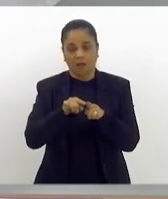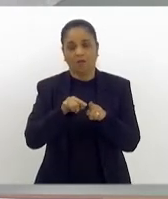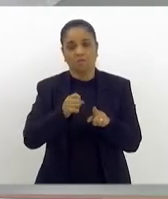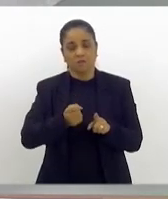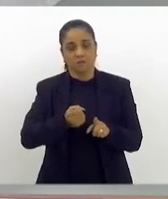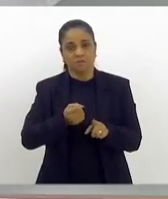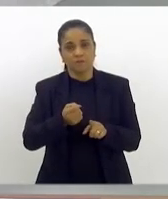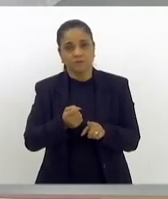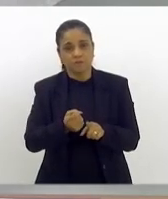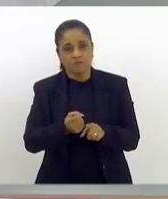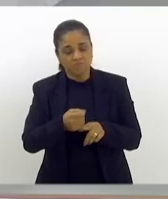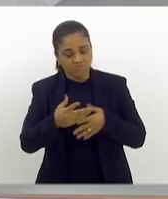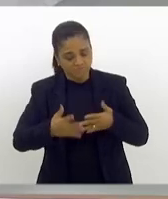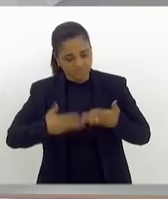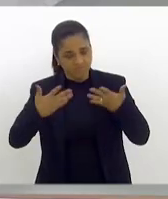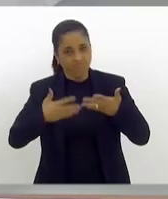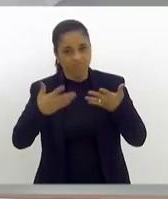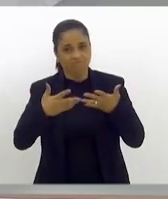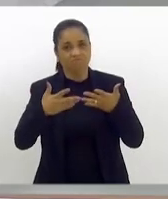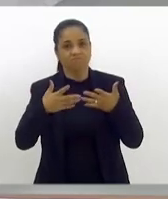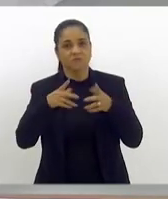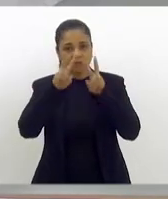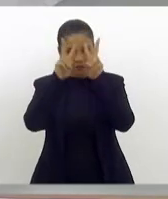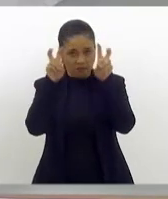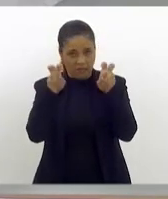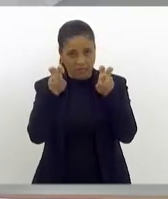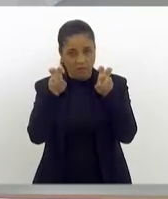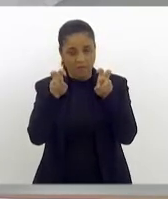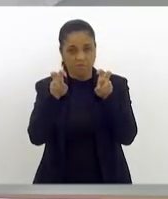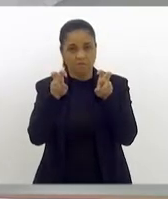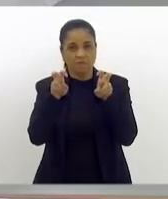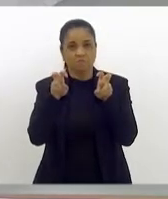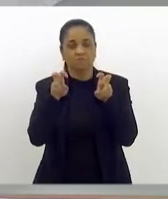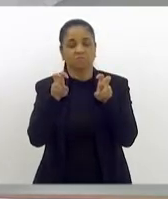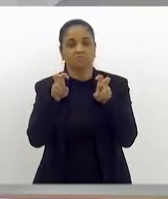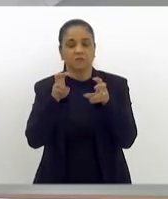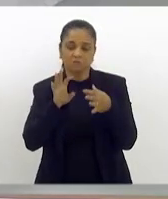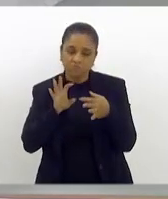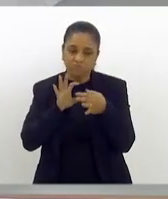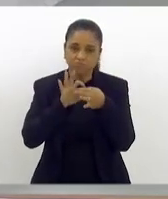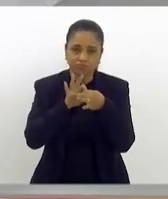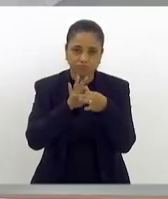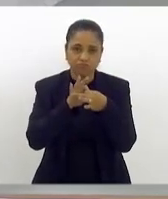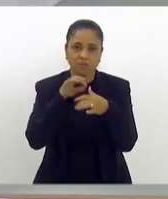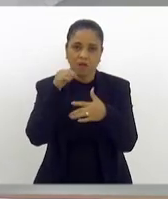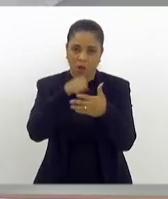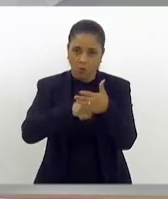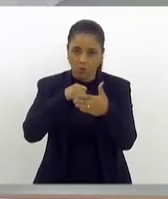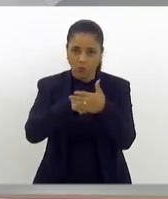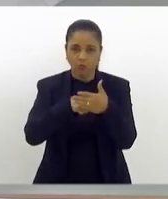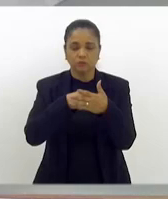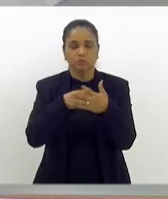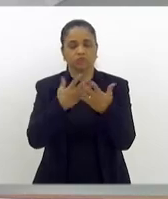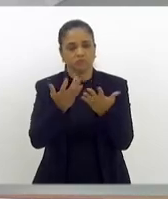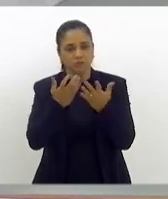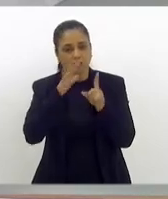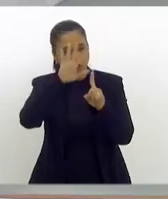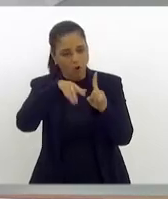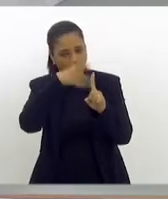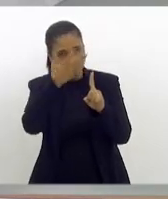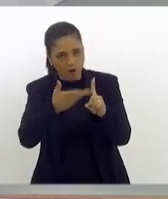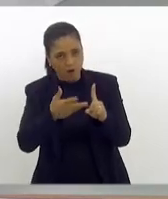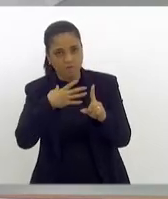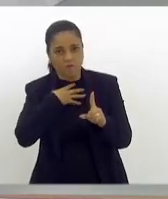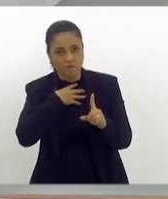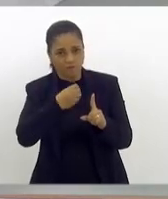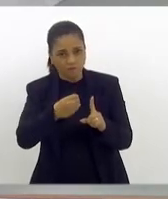assunto, a enganjar dessa causa, e eu gostaria que vocês honrassem com a salva de palmas, é o meu filho, o